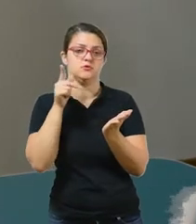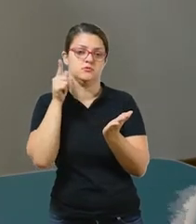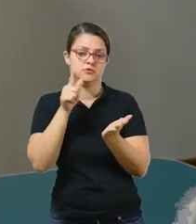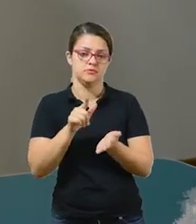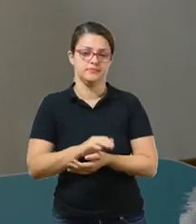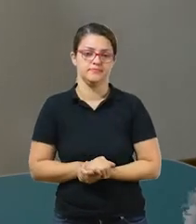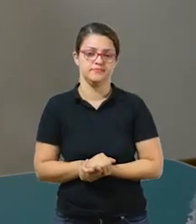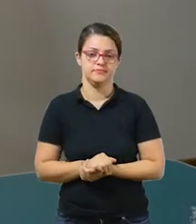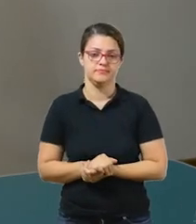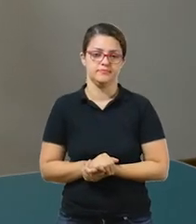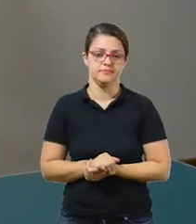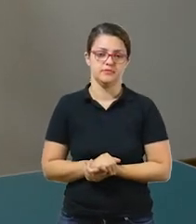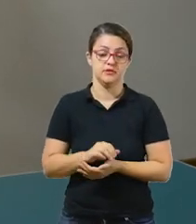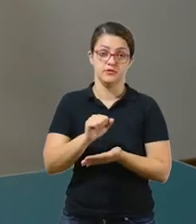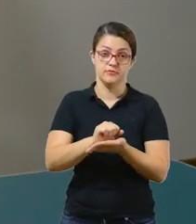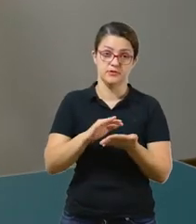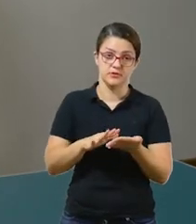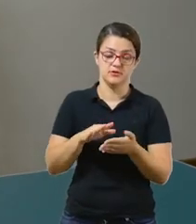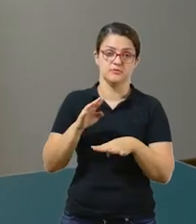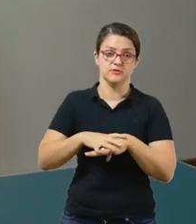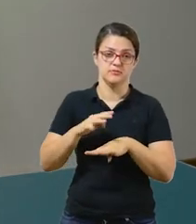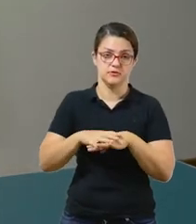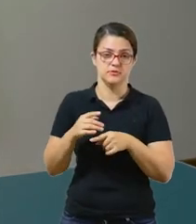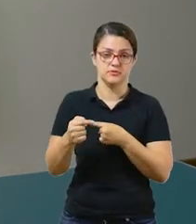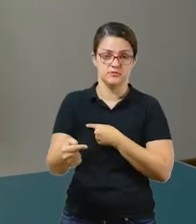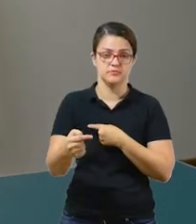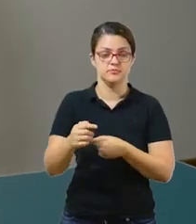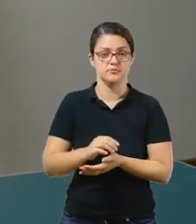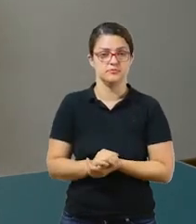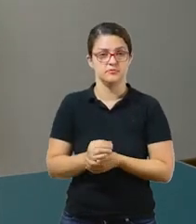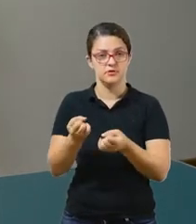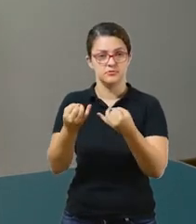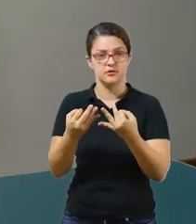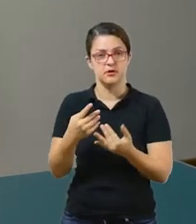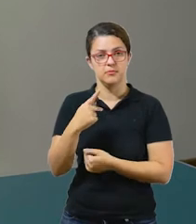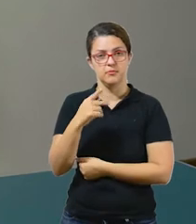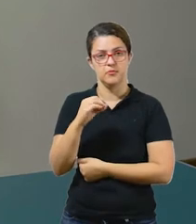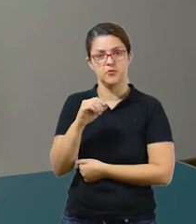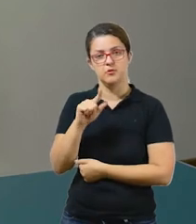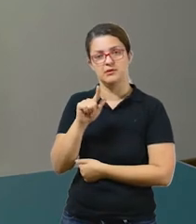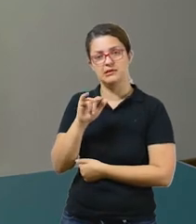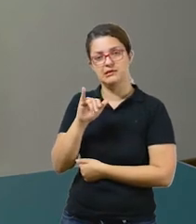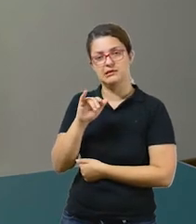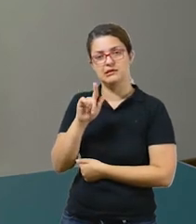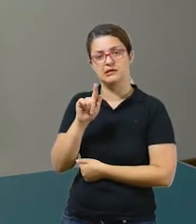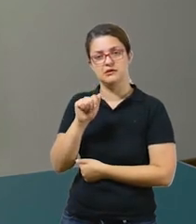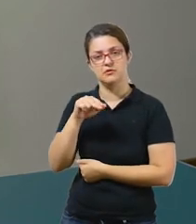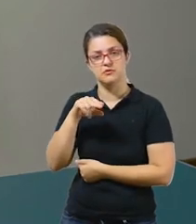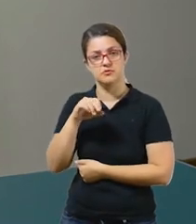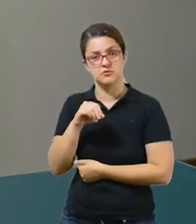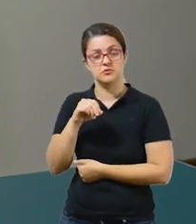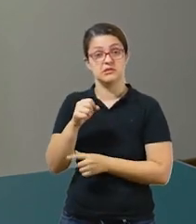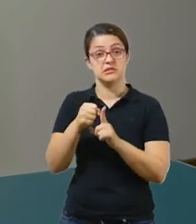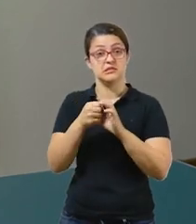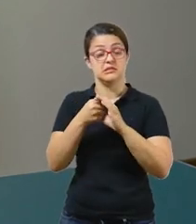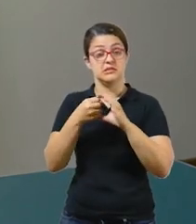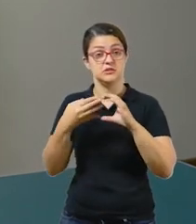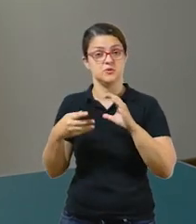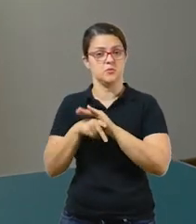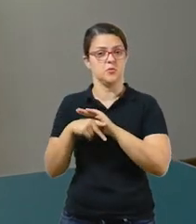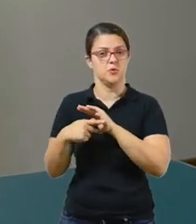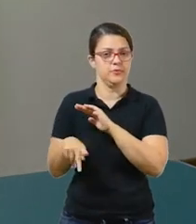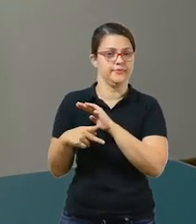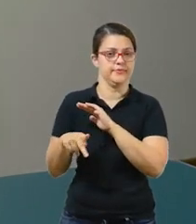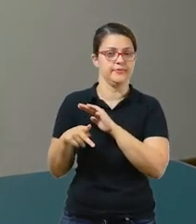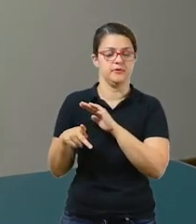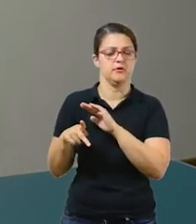Na nossa atividade de matemática dessa semana, nós vamos falar sobre polígonos e suas características. Lembrando que algumas